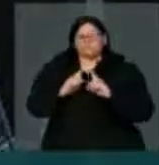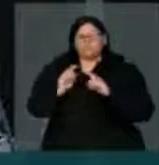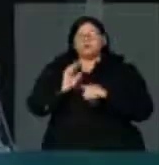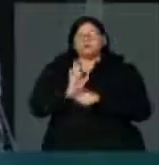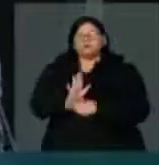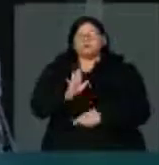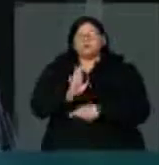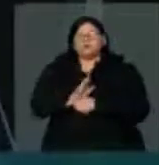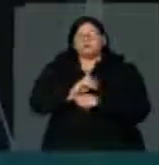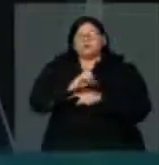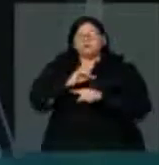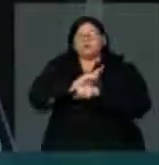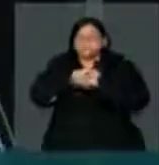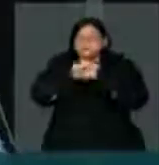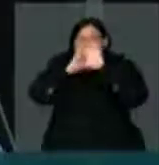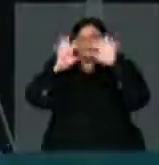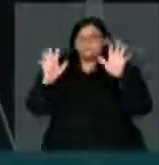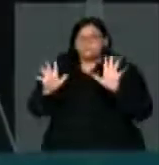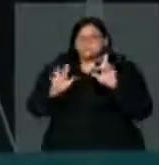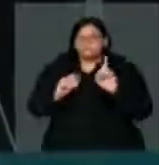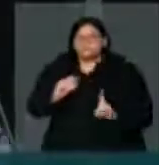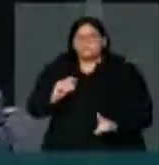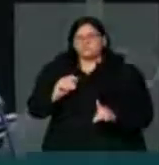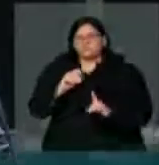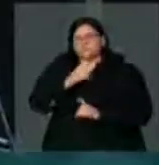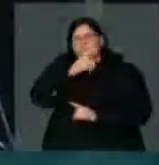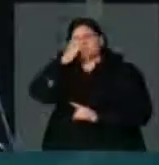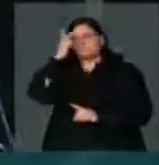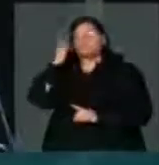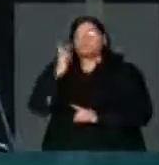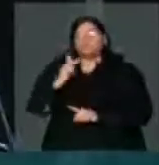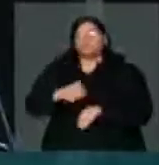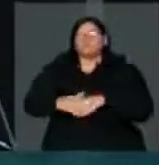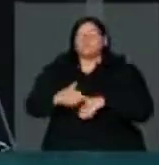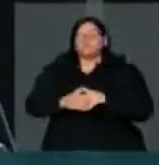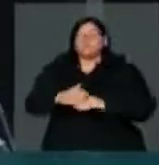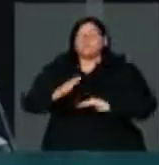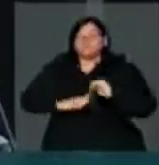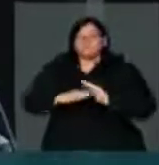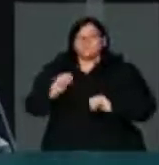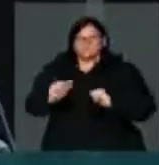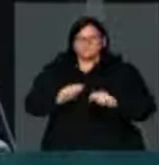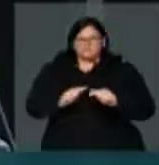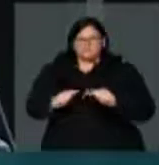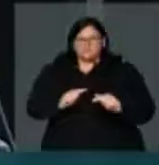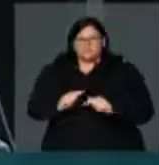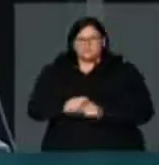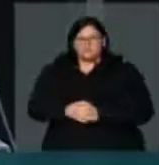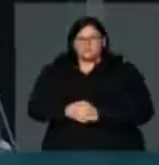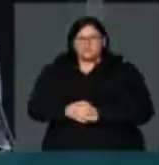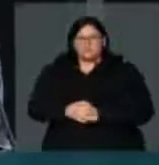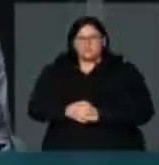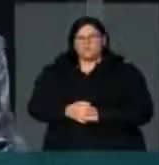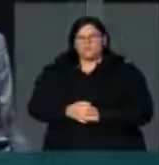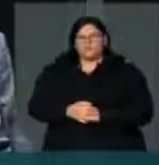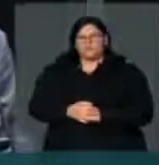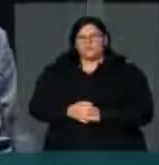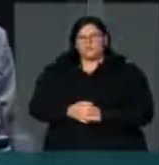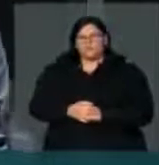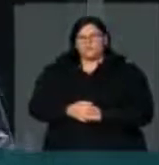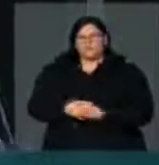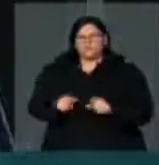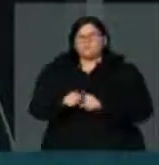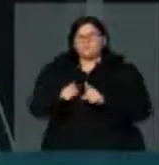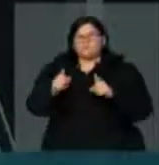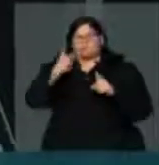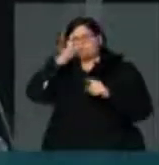moralidade dos direitos dos atletas profissionais de futebol e também dos torcedores, que dão sustento, nervo e vida ao